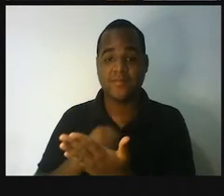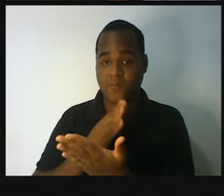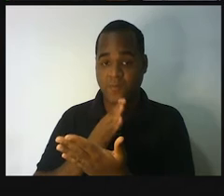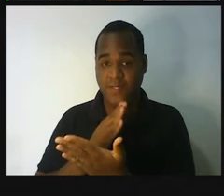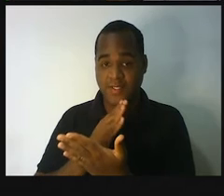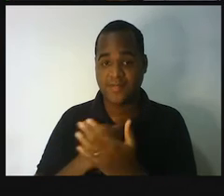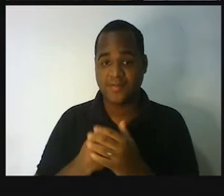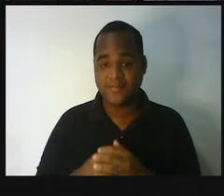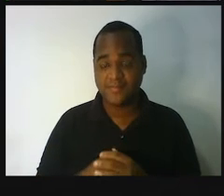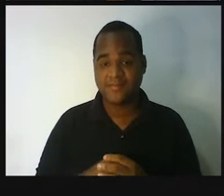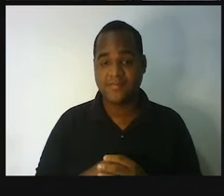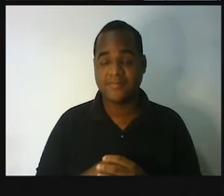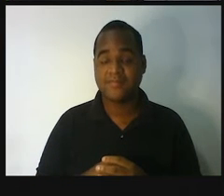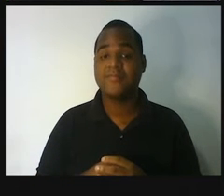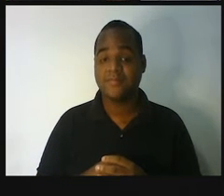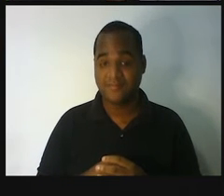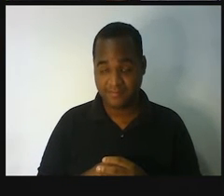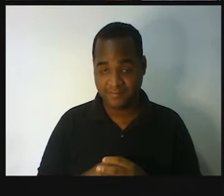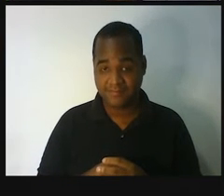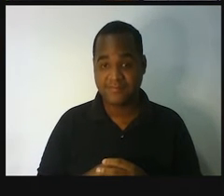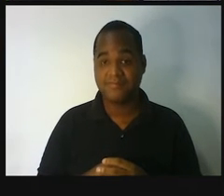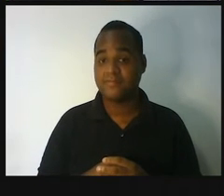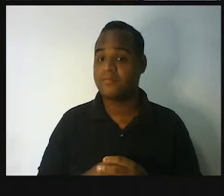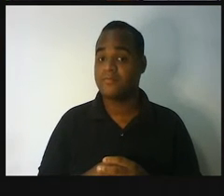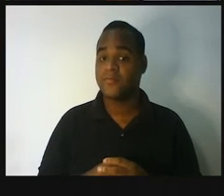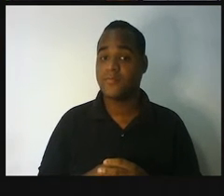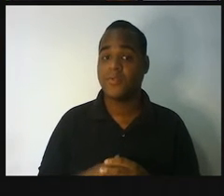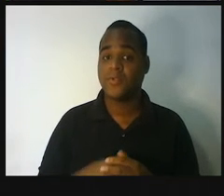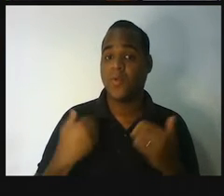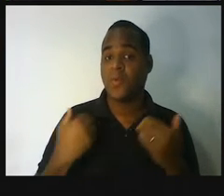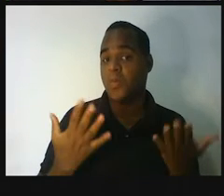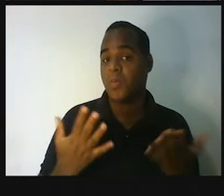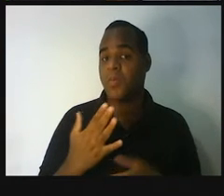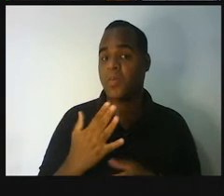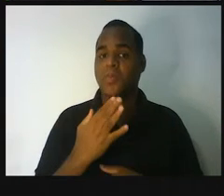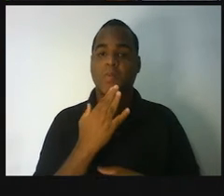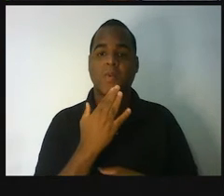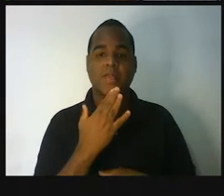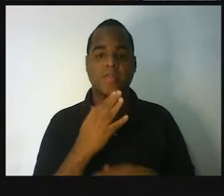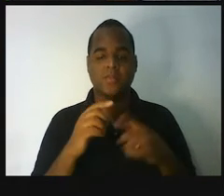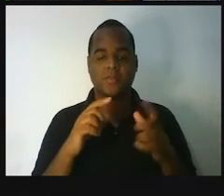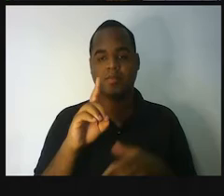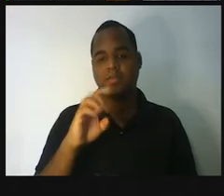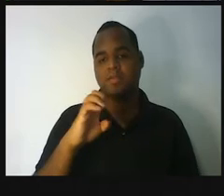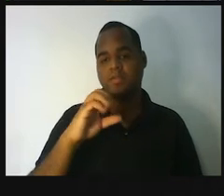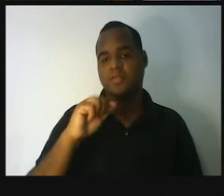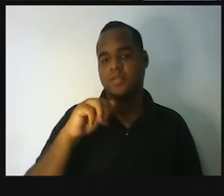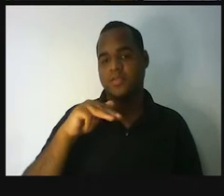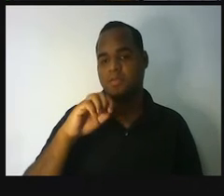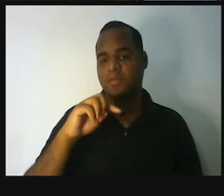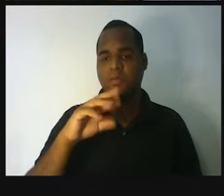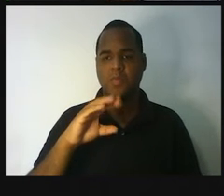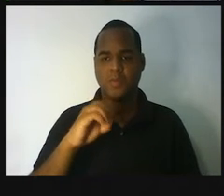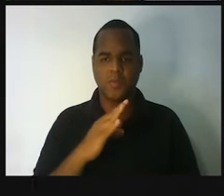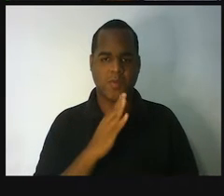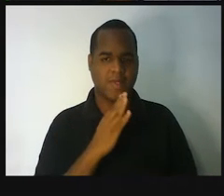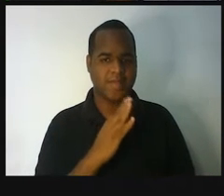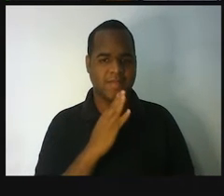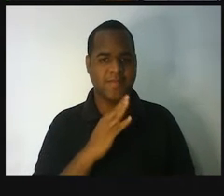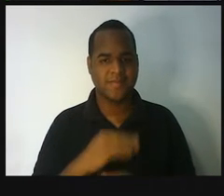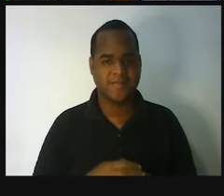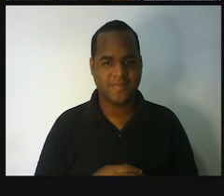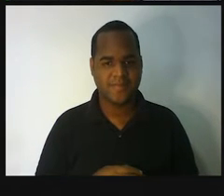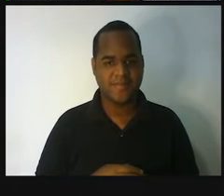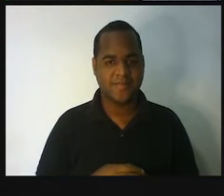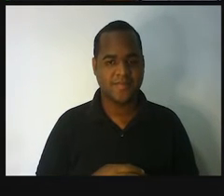conhece o hectômetro? Será que você conhece o decâmetro? E o decímetro, será que